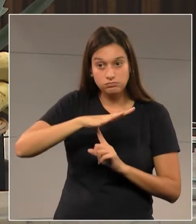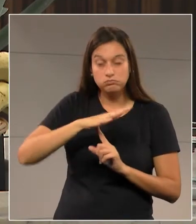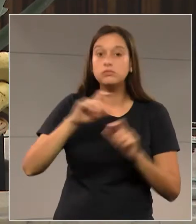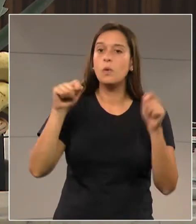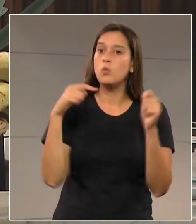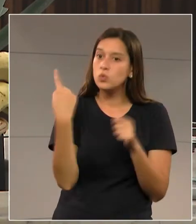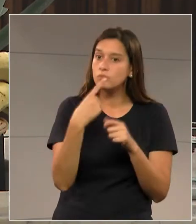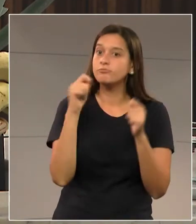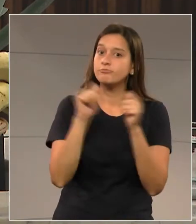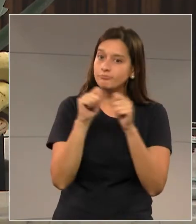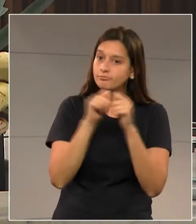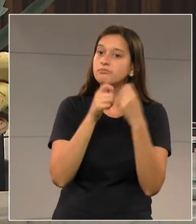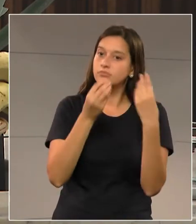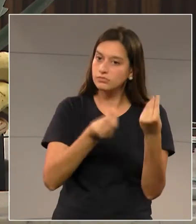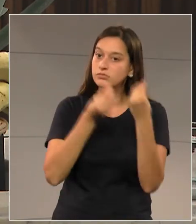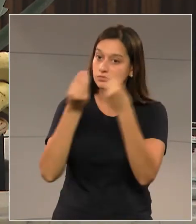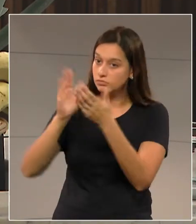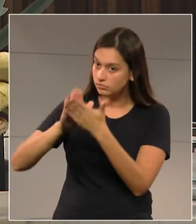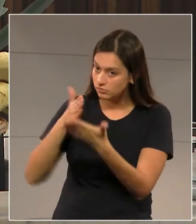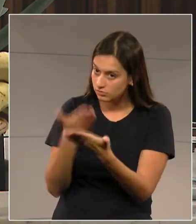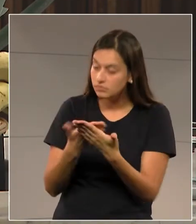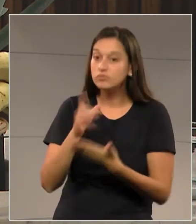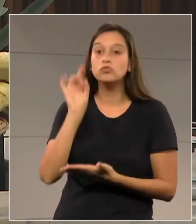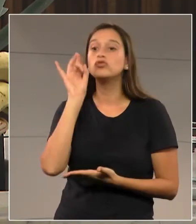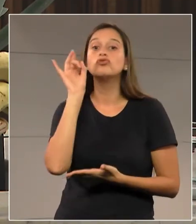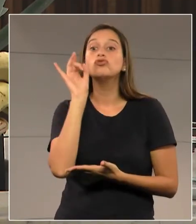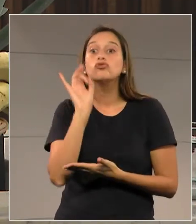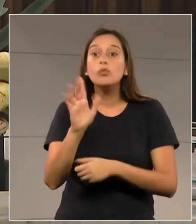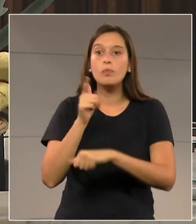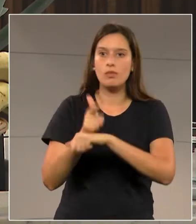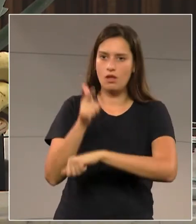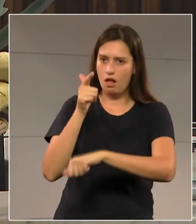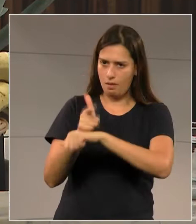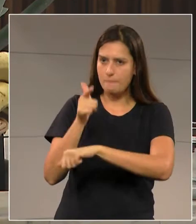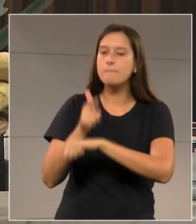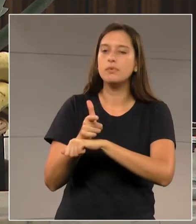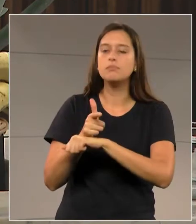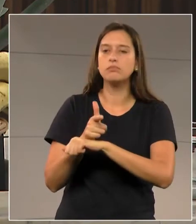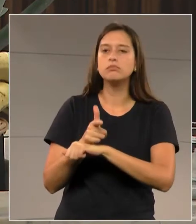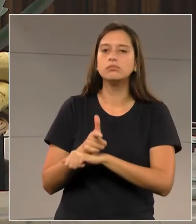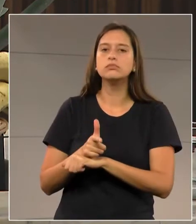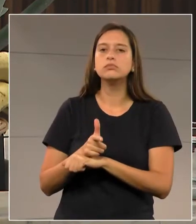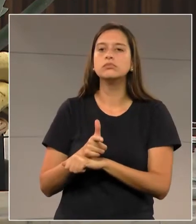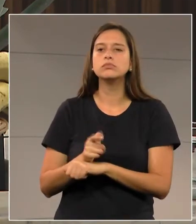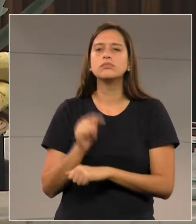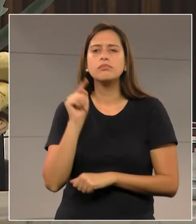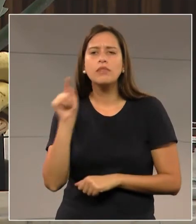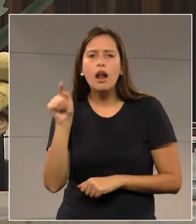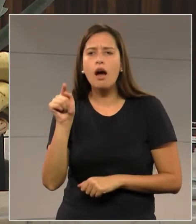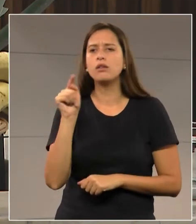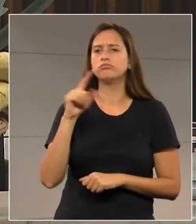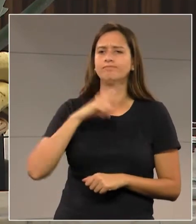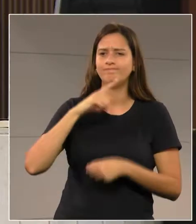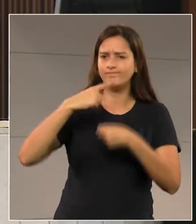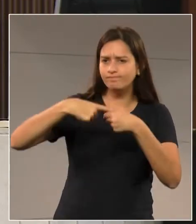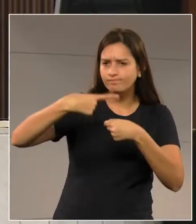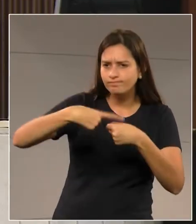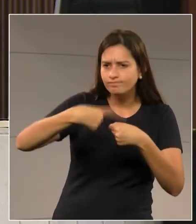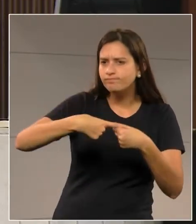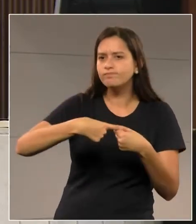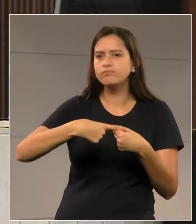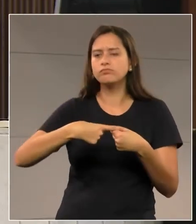e eu gostaria aqui de falar da importância também que tem a reforma agrária no nosso país, só na Lapa, senhores deputados, no